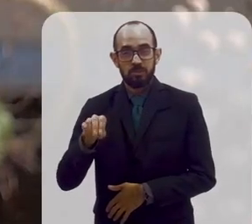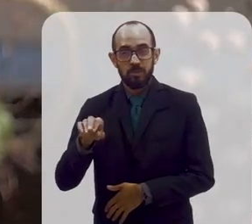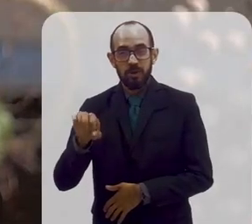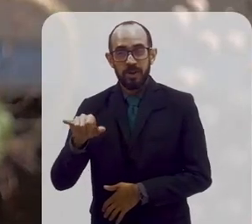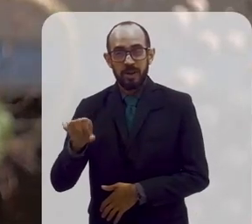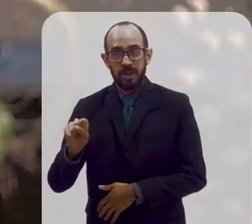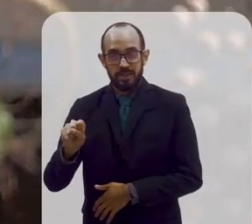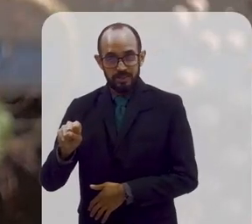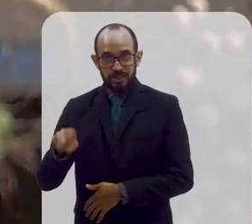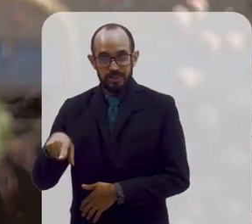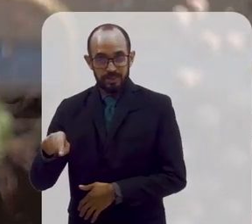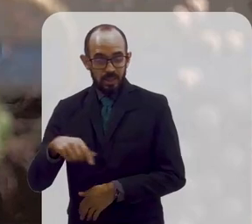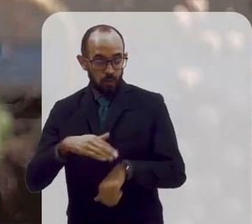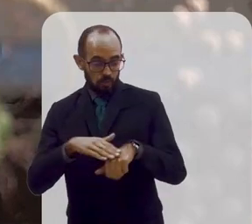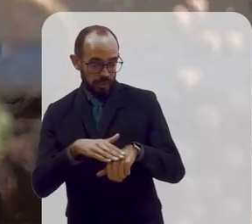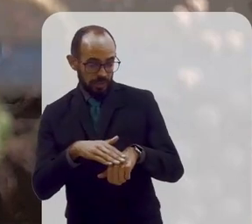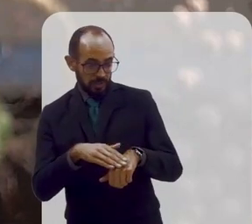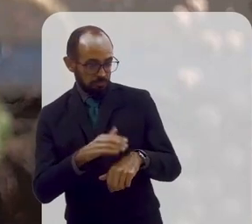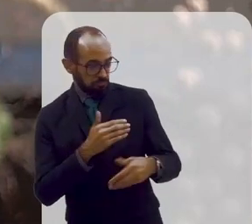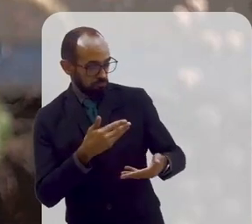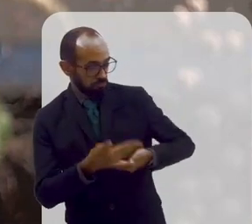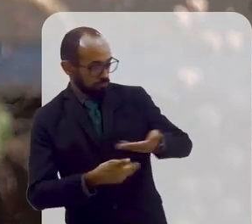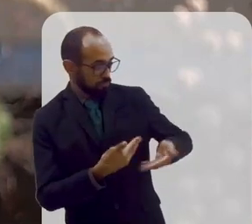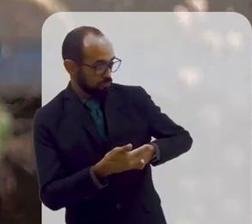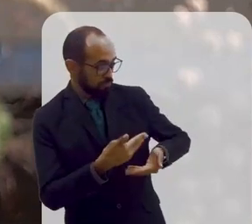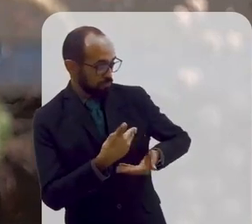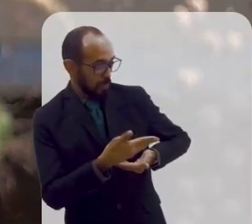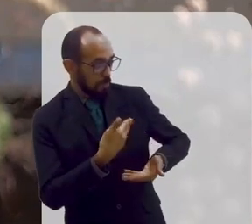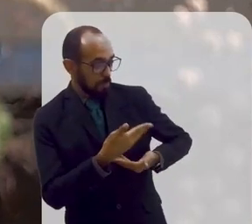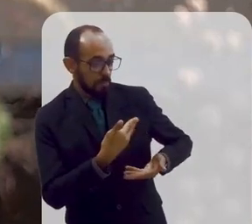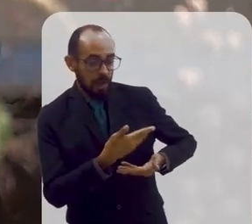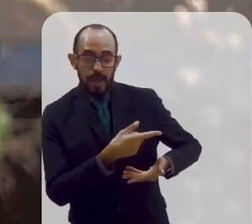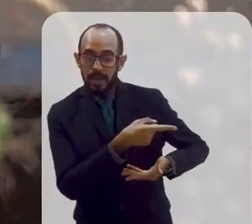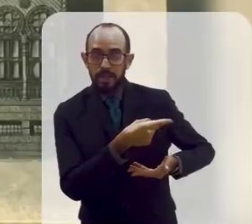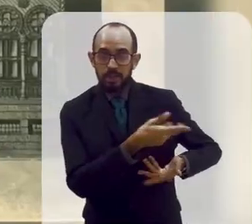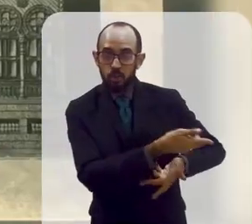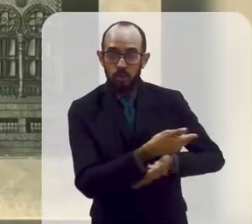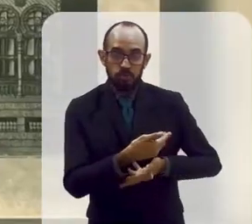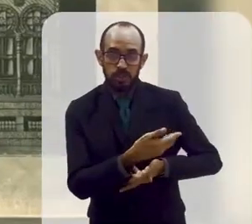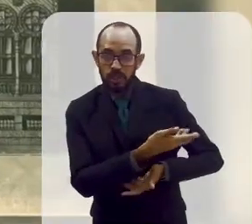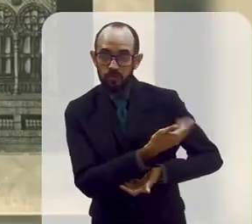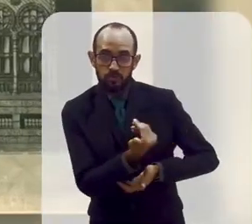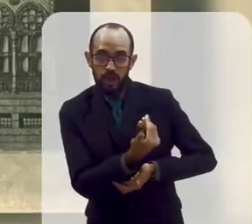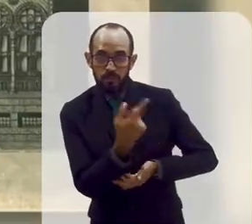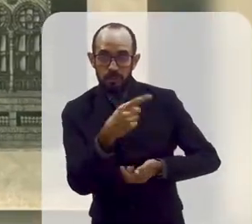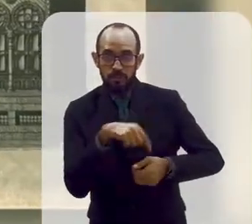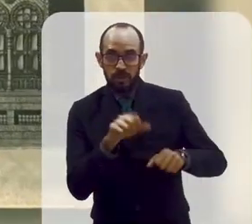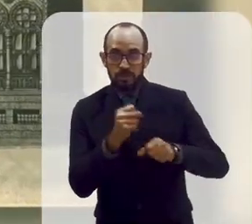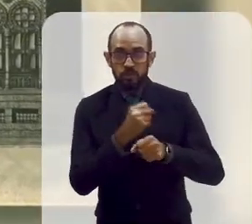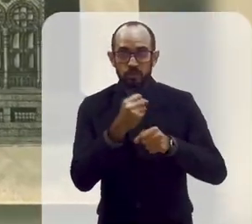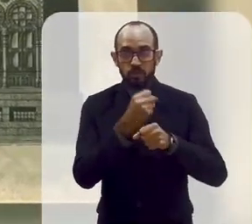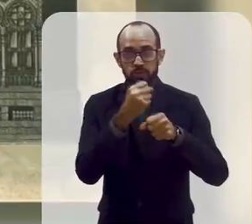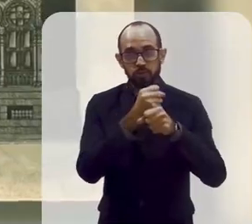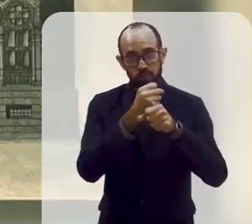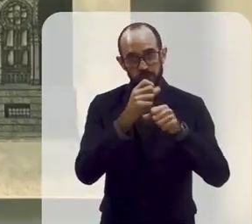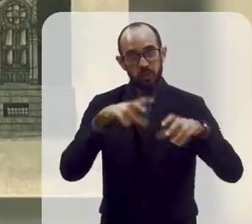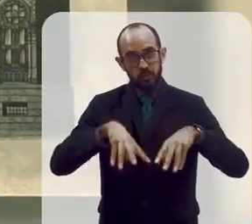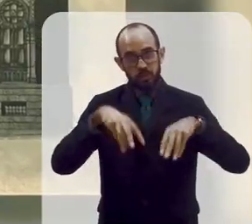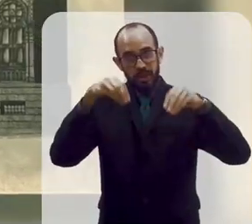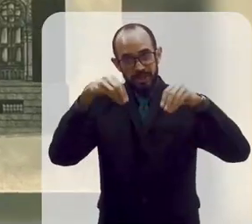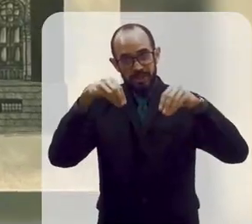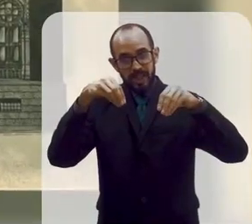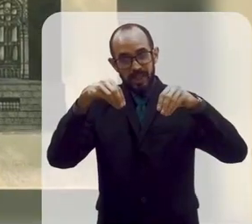E conversando com o Luiz Moraes Júnior, dentro do trem, ele convida o engenheiro para fazer o projeto do Castelo Maurício. E é assim que